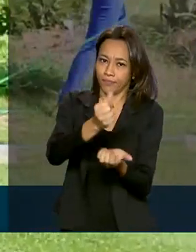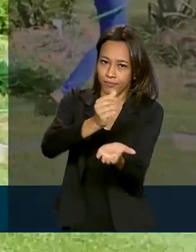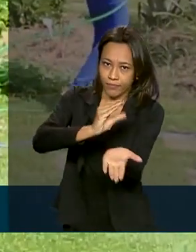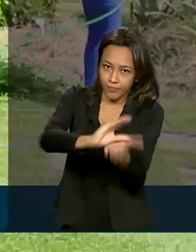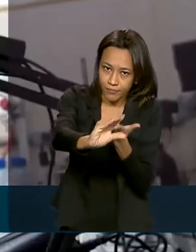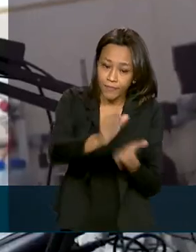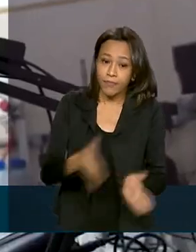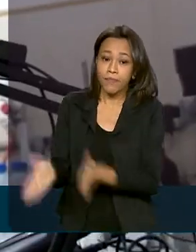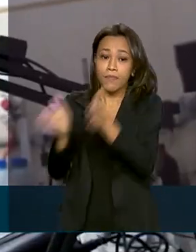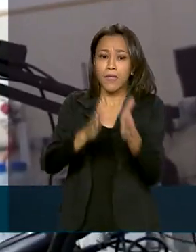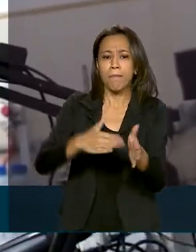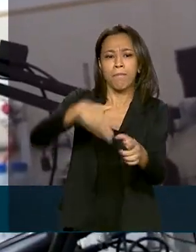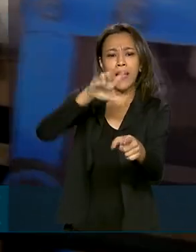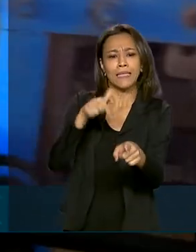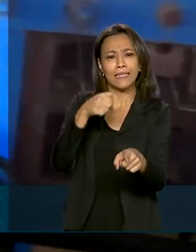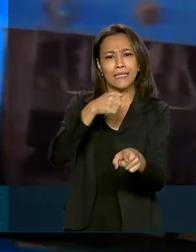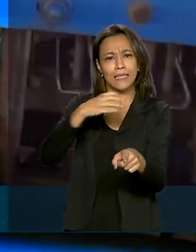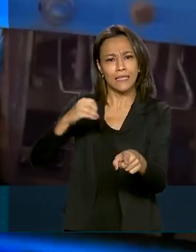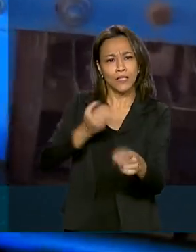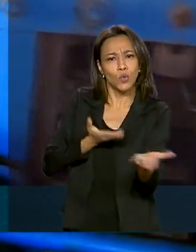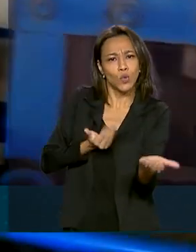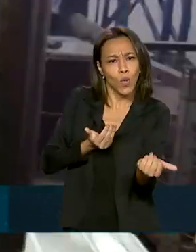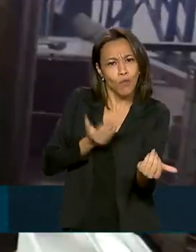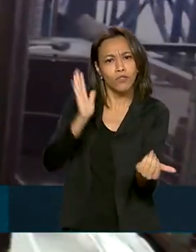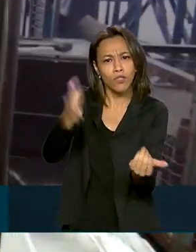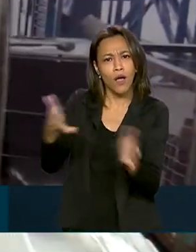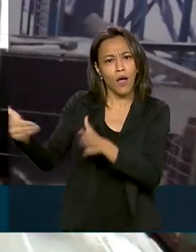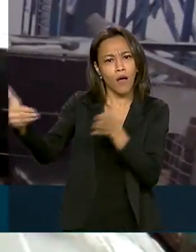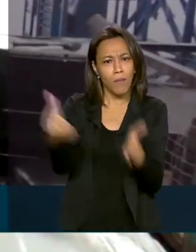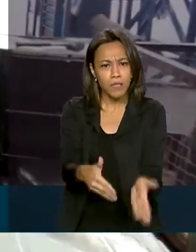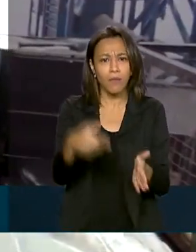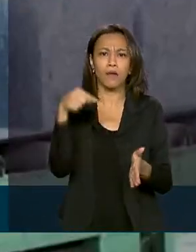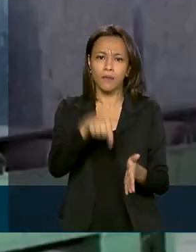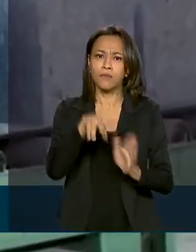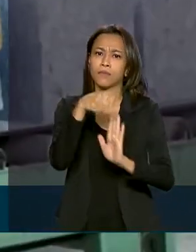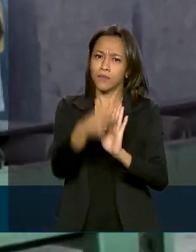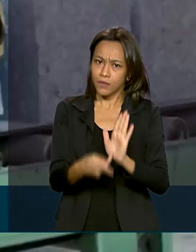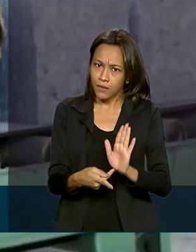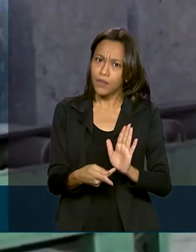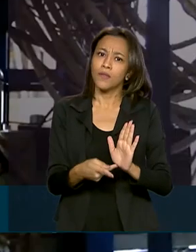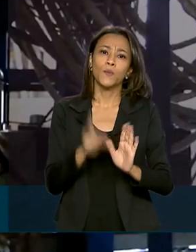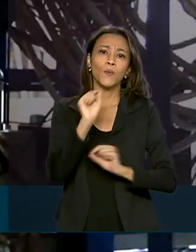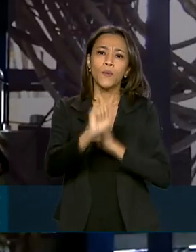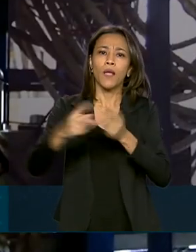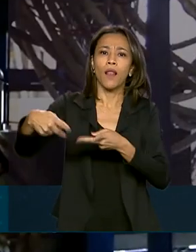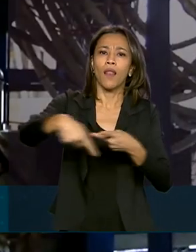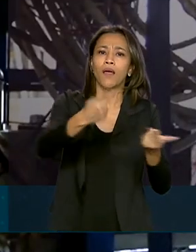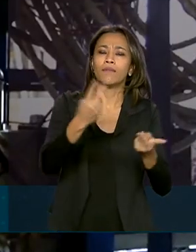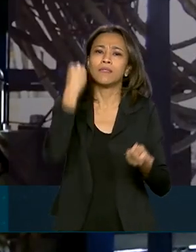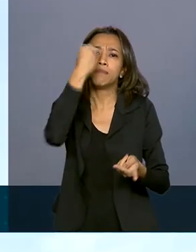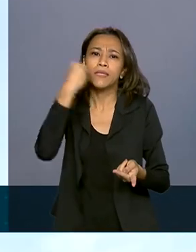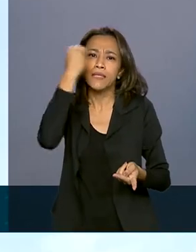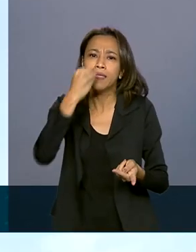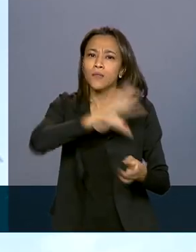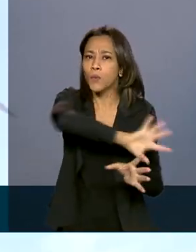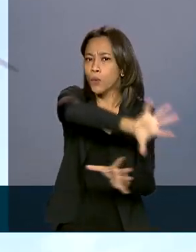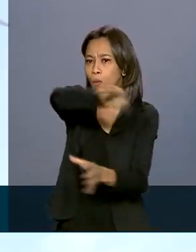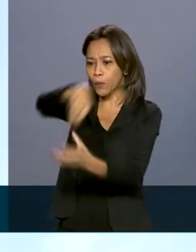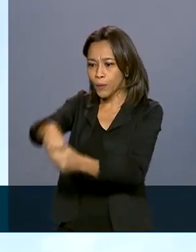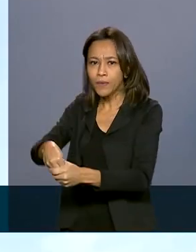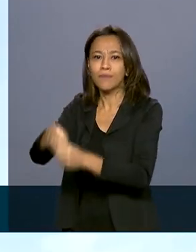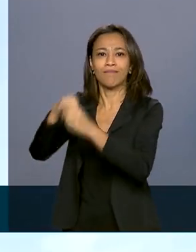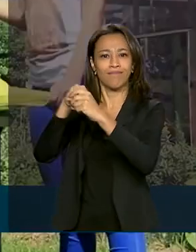700 jovens pesquisadores já participaram deste projeto, que leva a experiência para dentro das